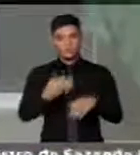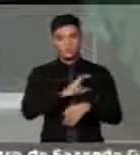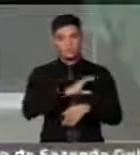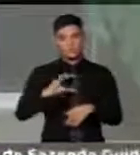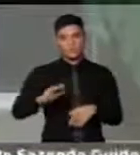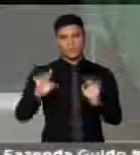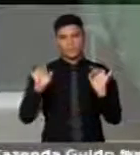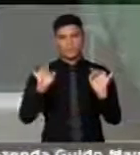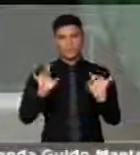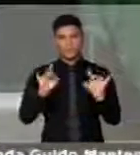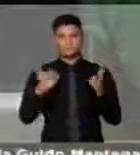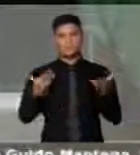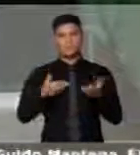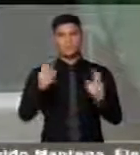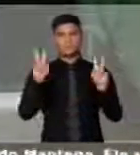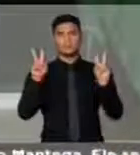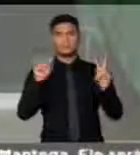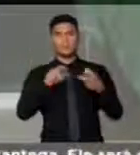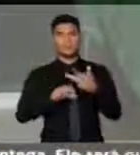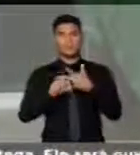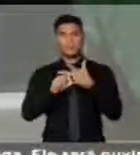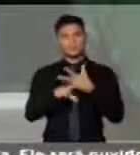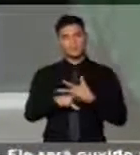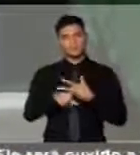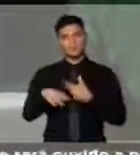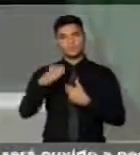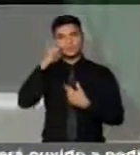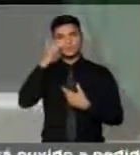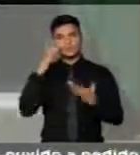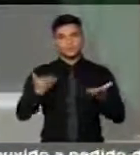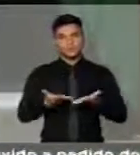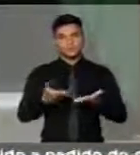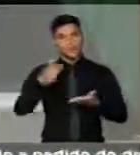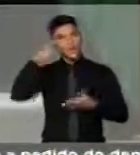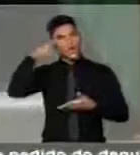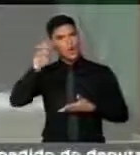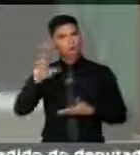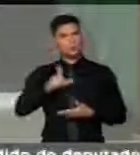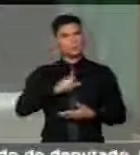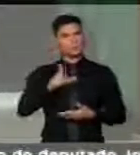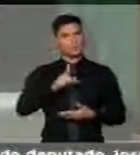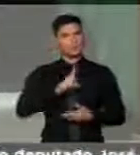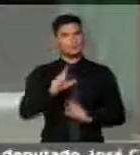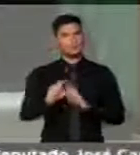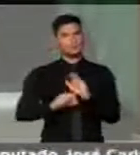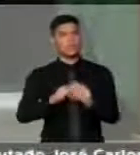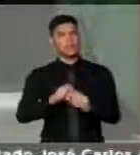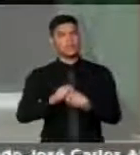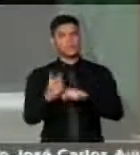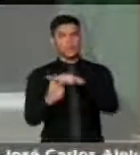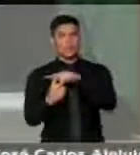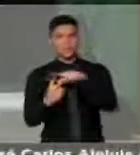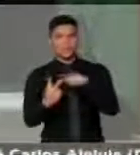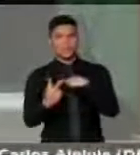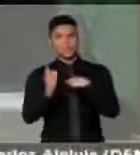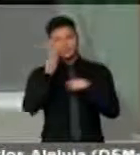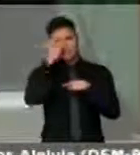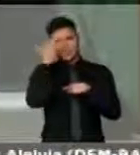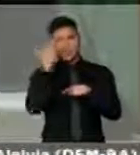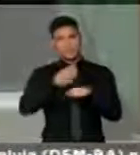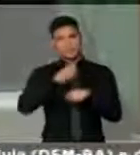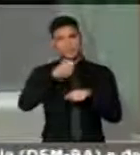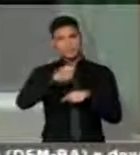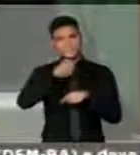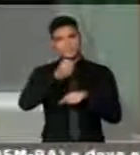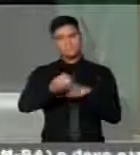especial que trata do impeachment. Ontem nós tivemos dois debatedores, Miguel Reale e